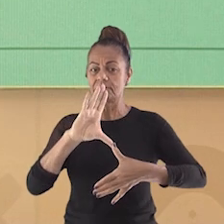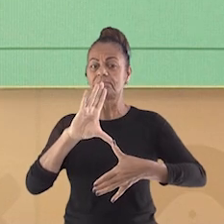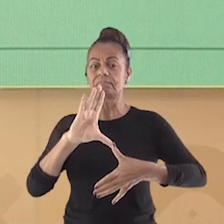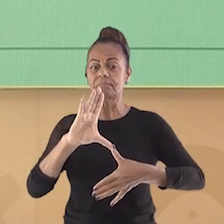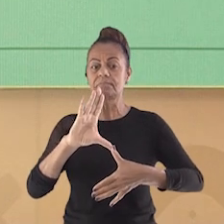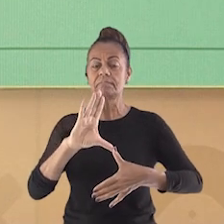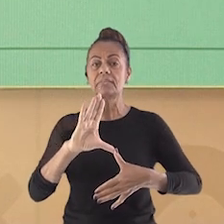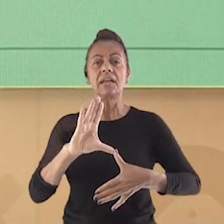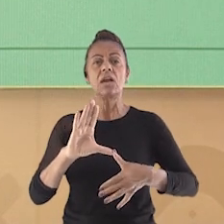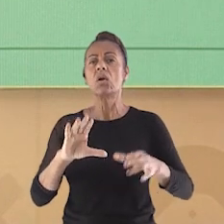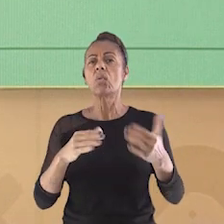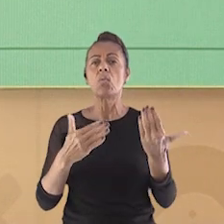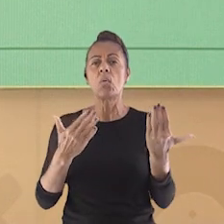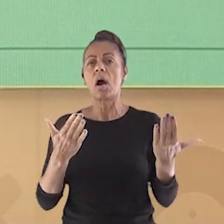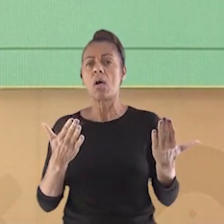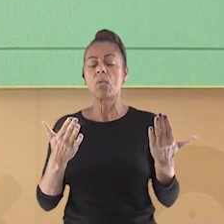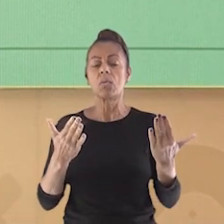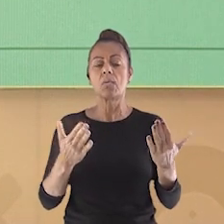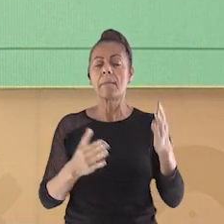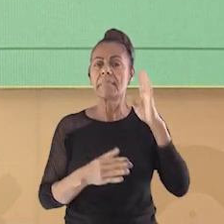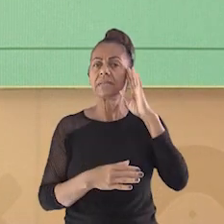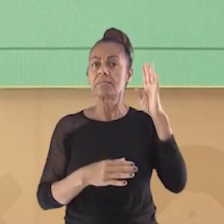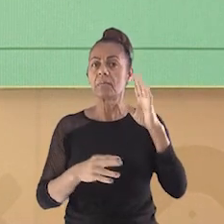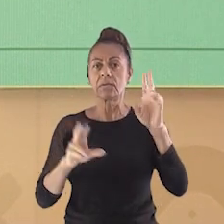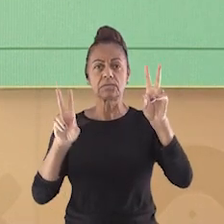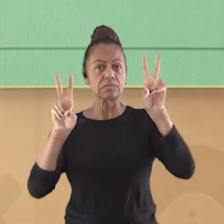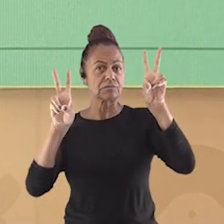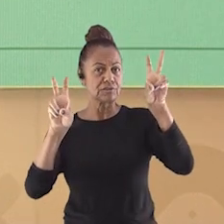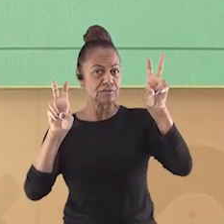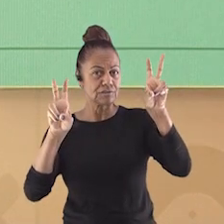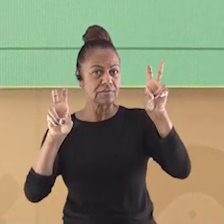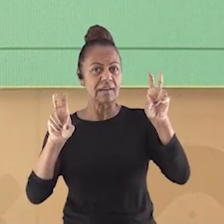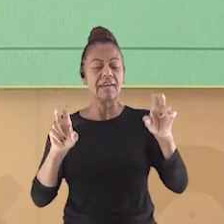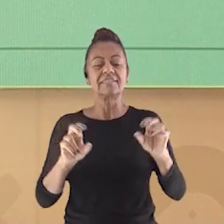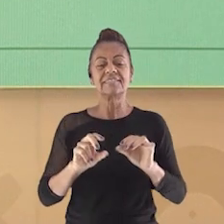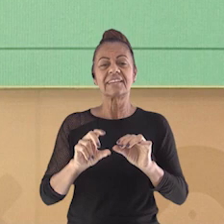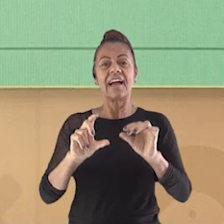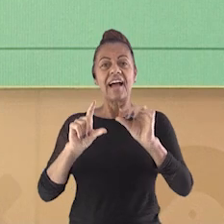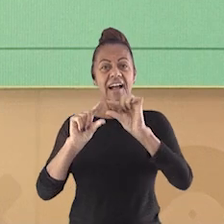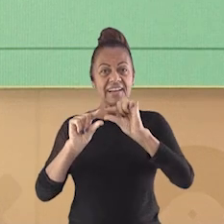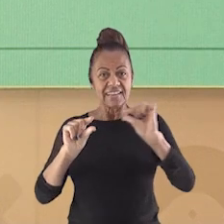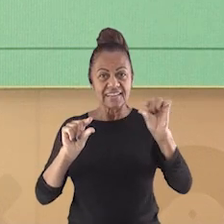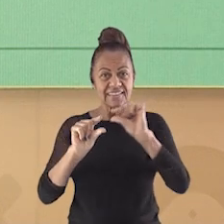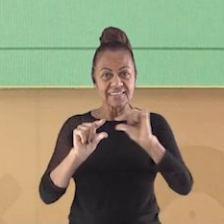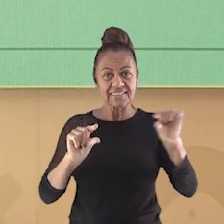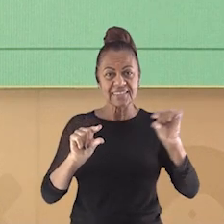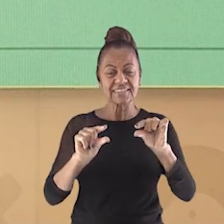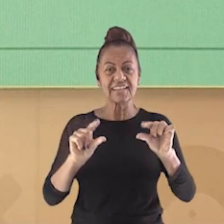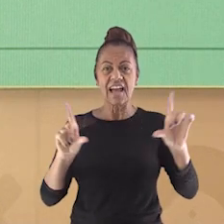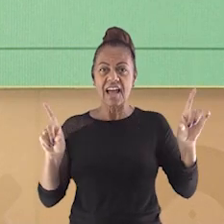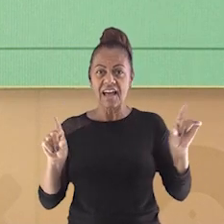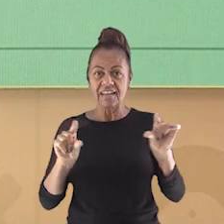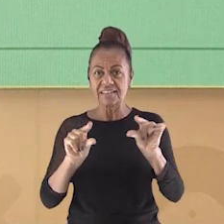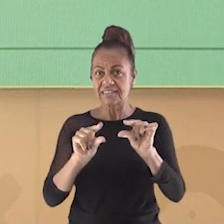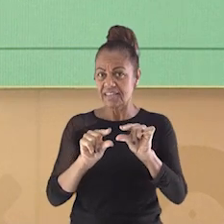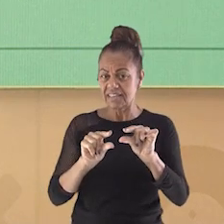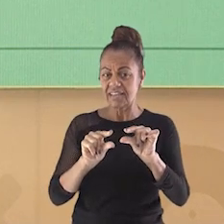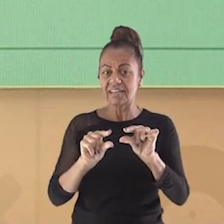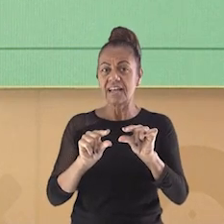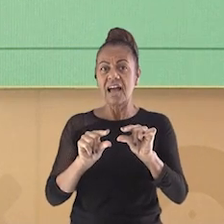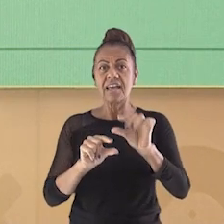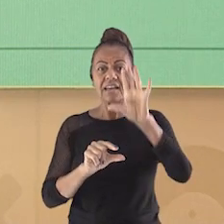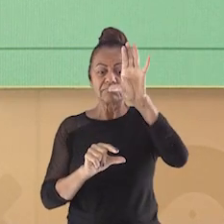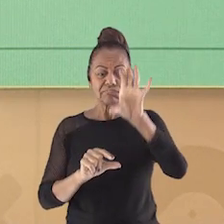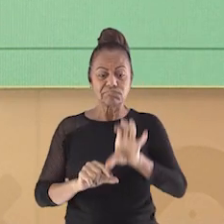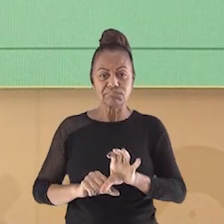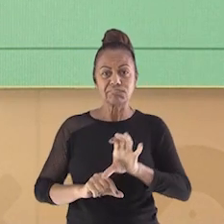Esses elementos são principalmente o título, a legenda, a escala, a orientação e a